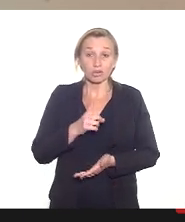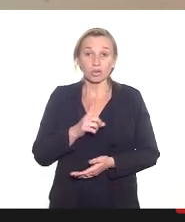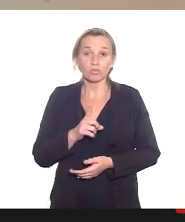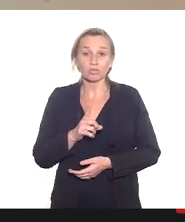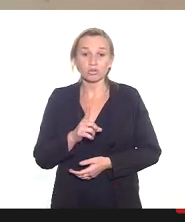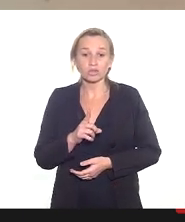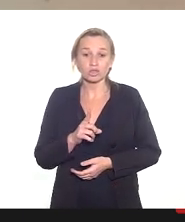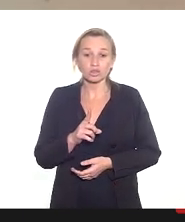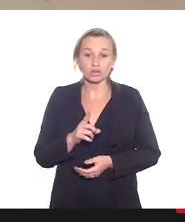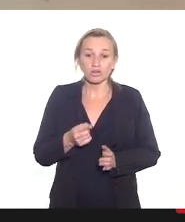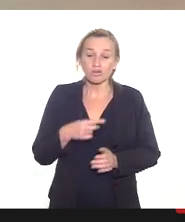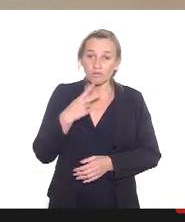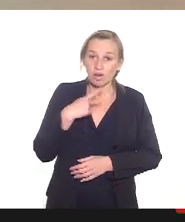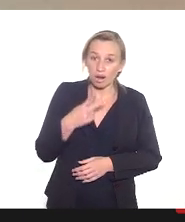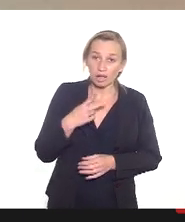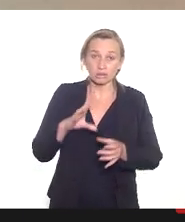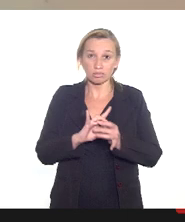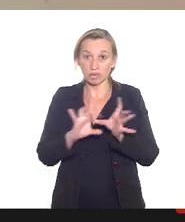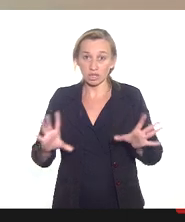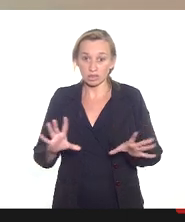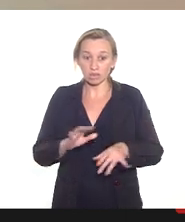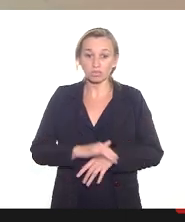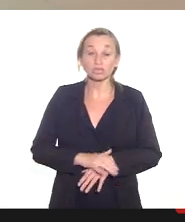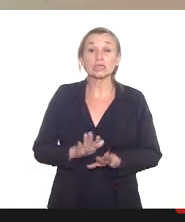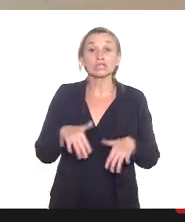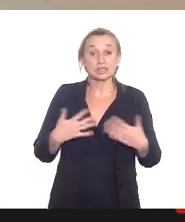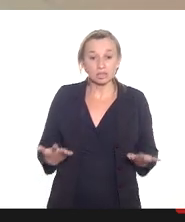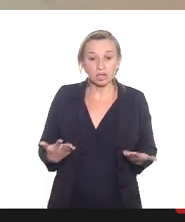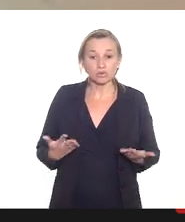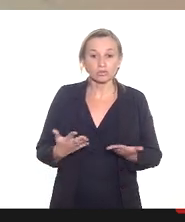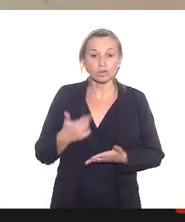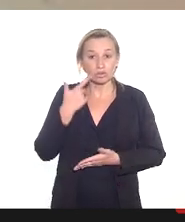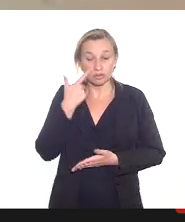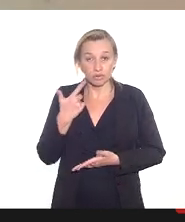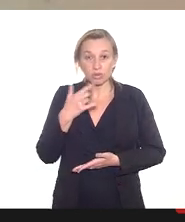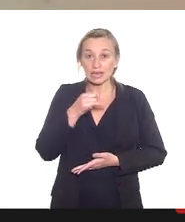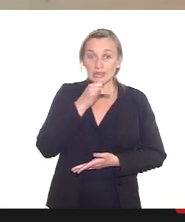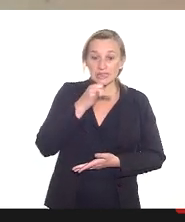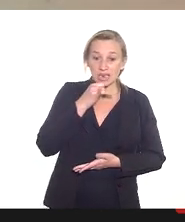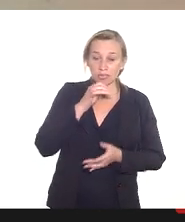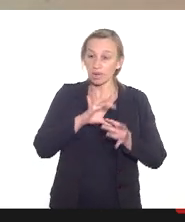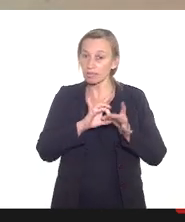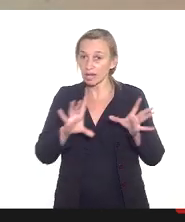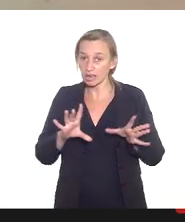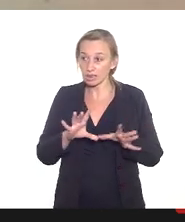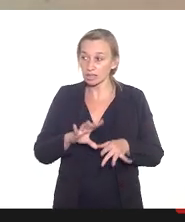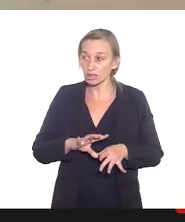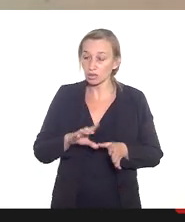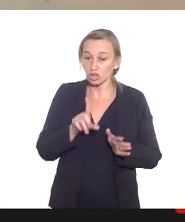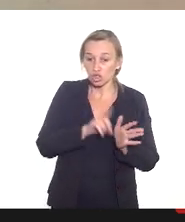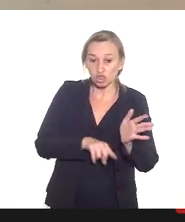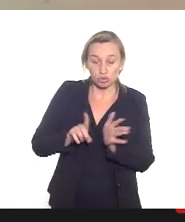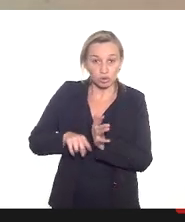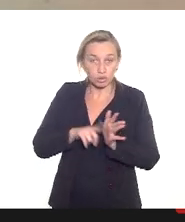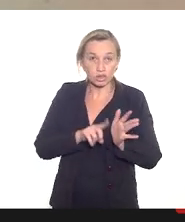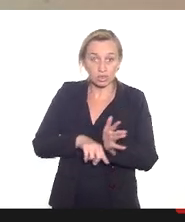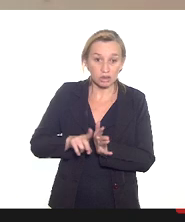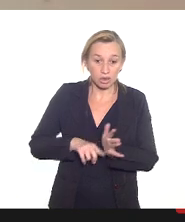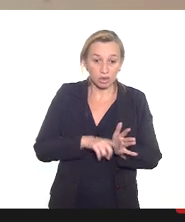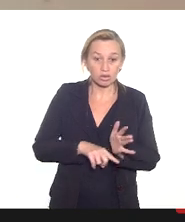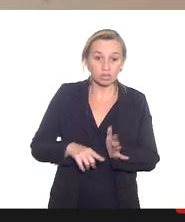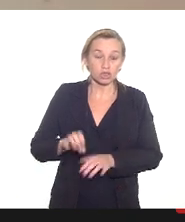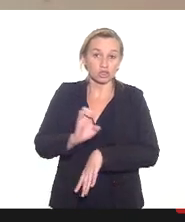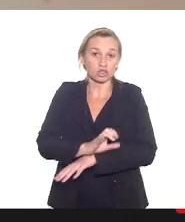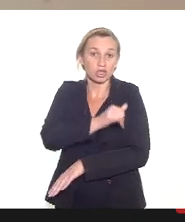colocada na deliberação então nós vimos por exemplo a deliberação a resolução do estado de